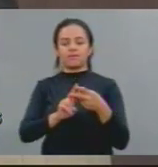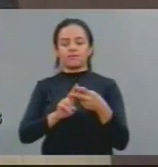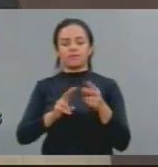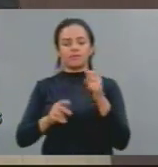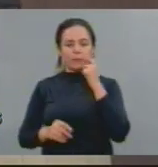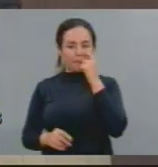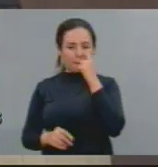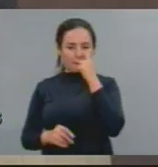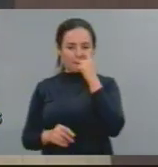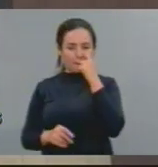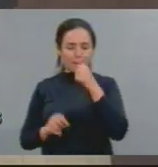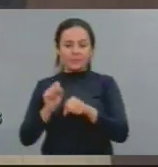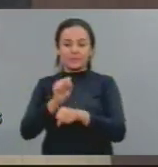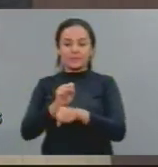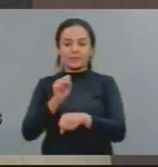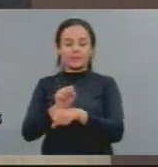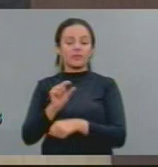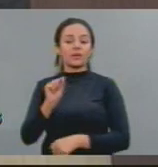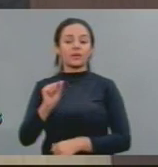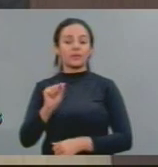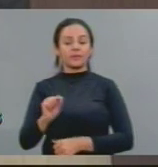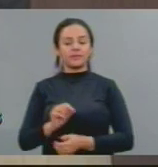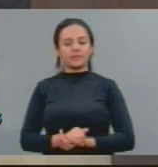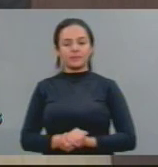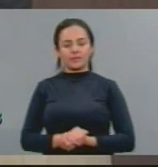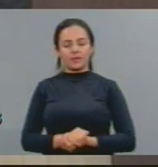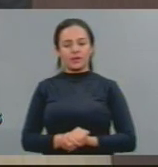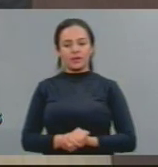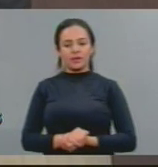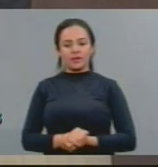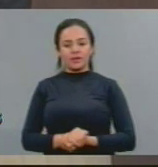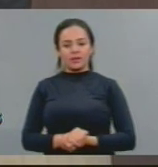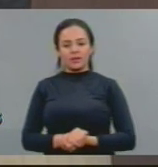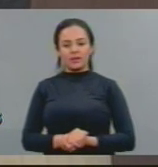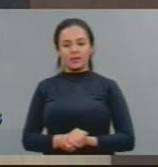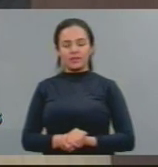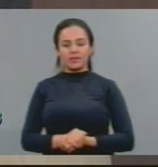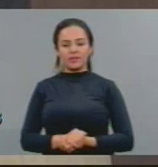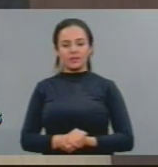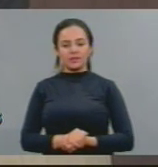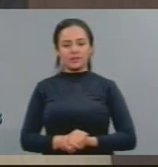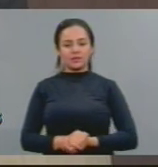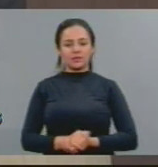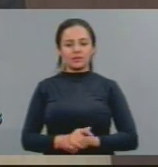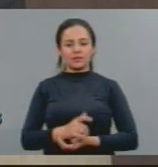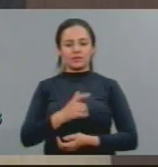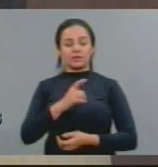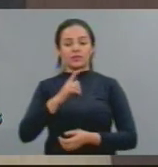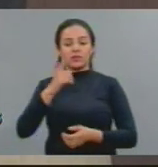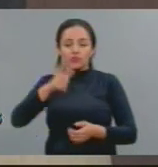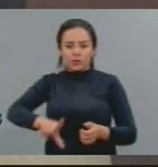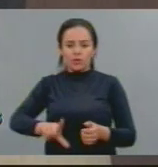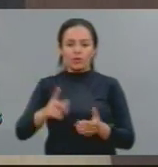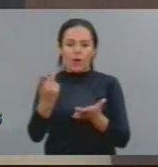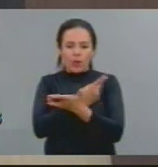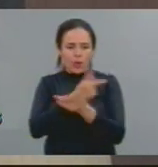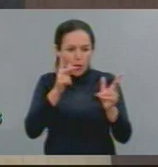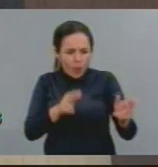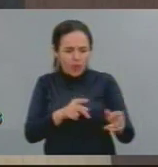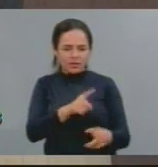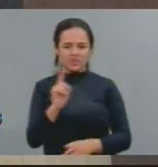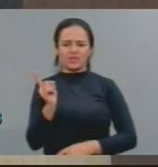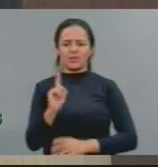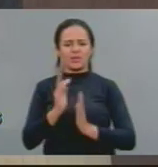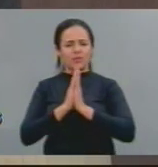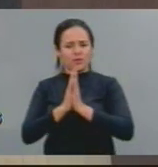esperança que outros crimes como esse não aconteçam. Que